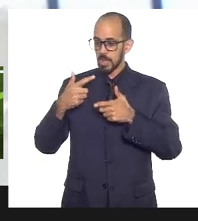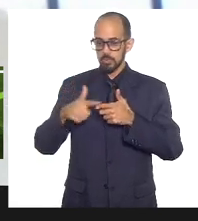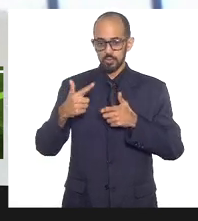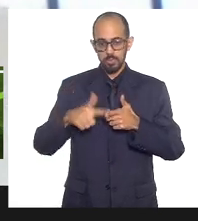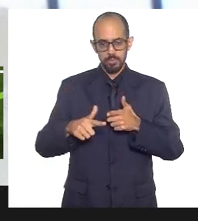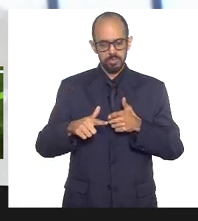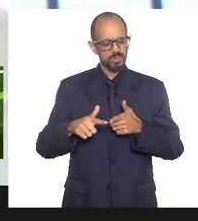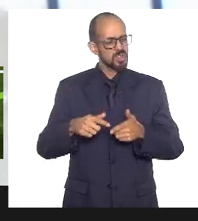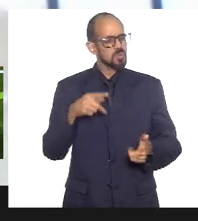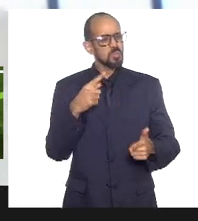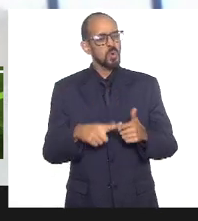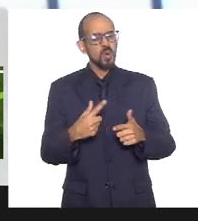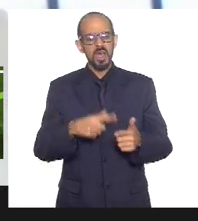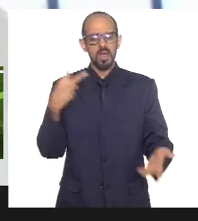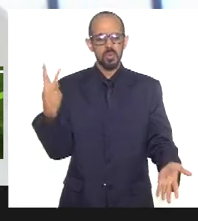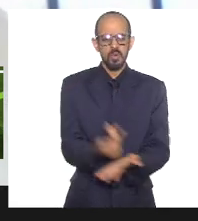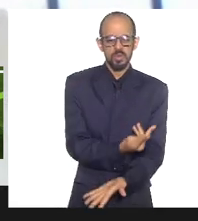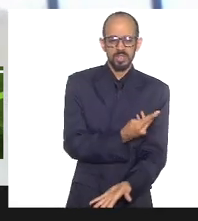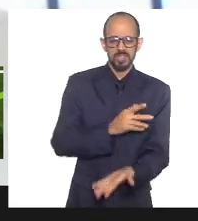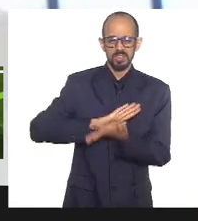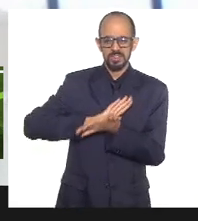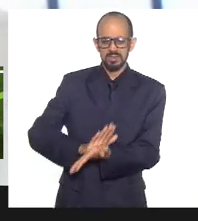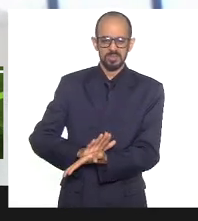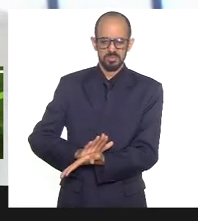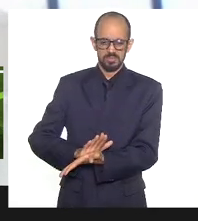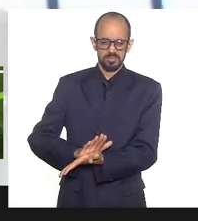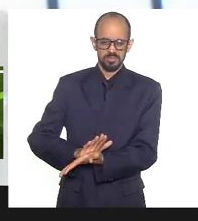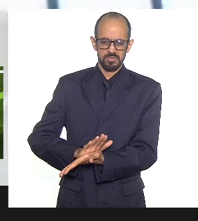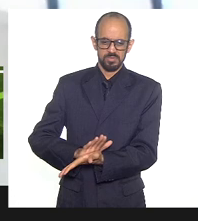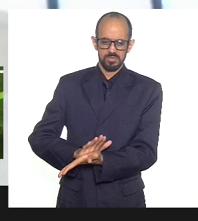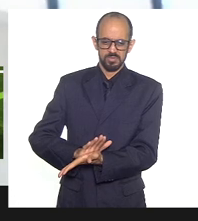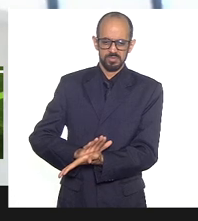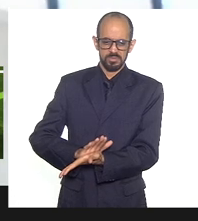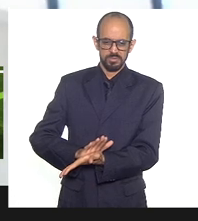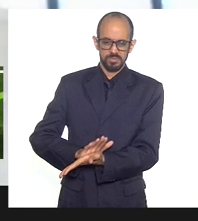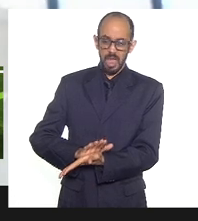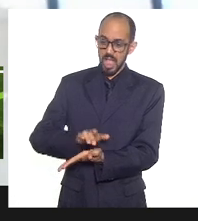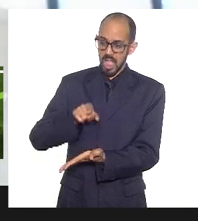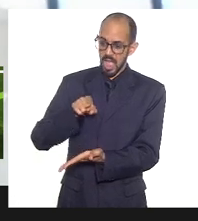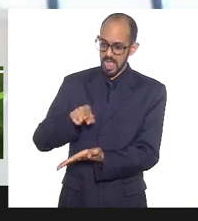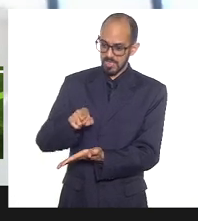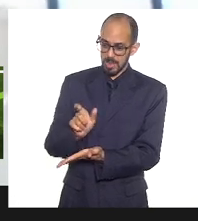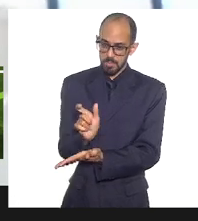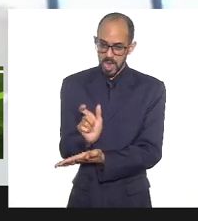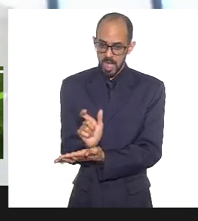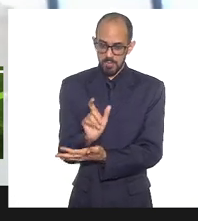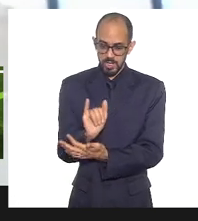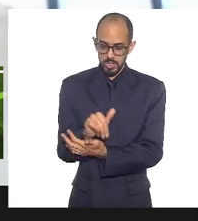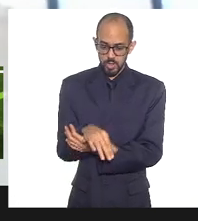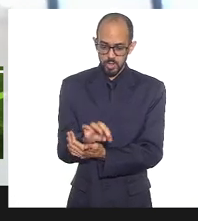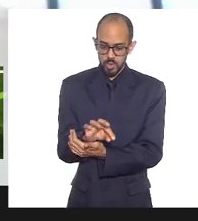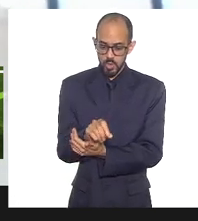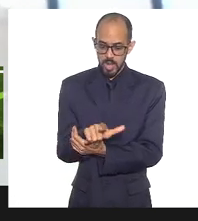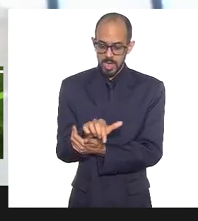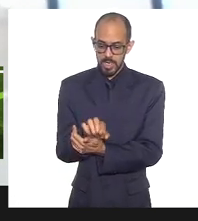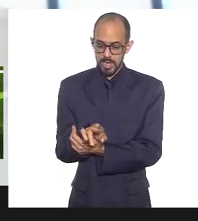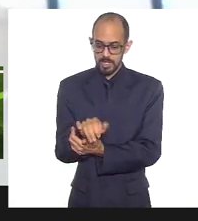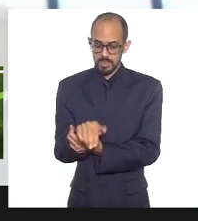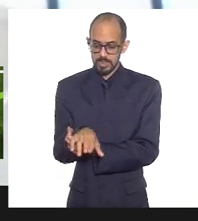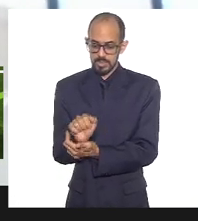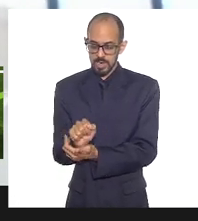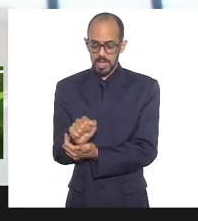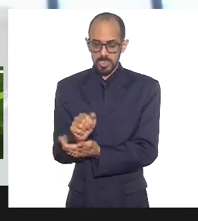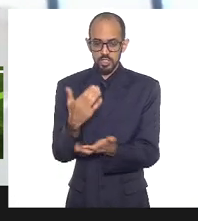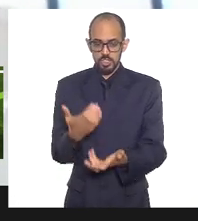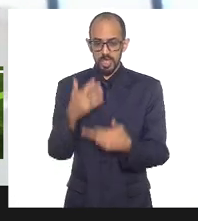Essa intolerância, que essa palavra falsa intolerância, nós queremos respeito em primeiro lugar. Essa